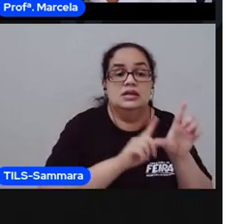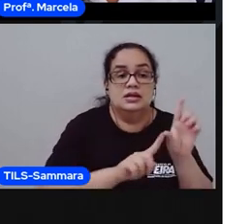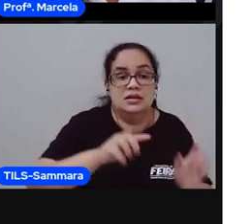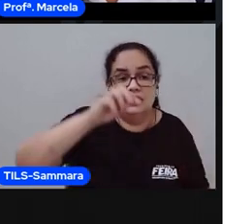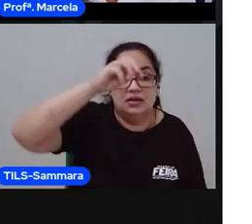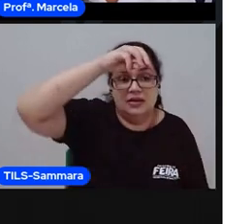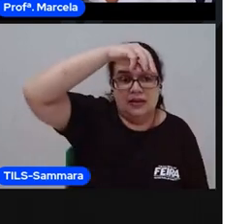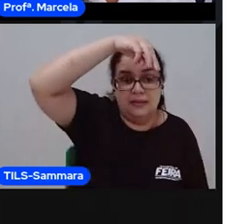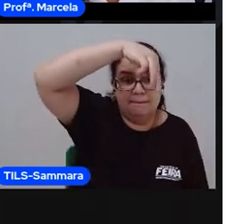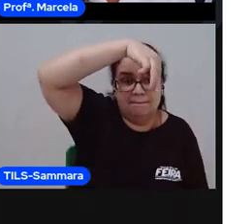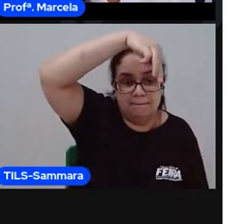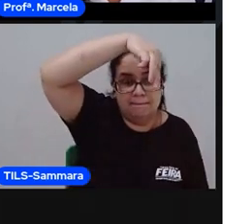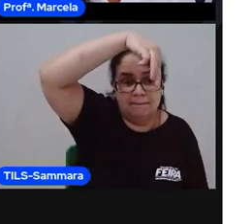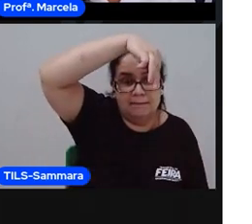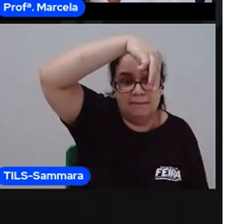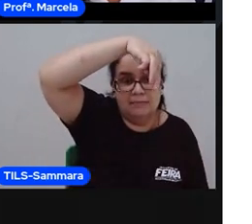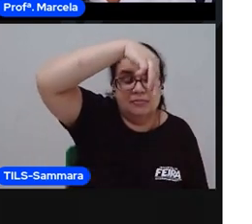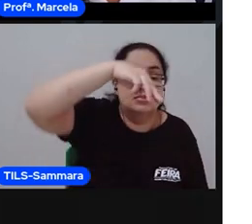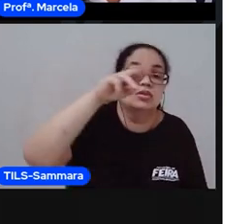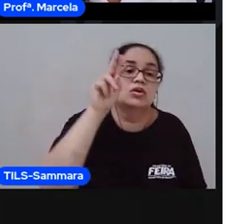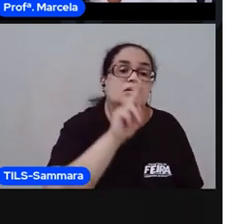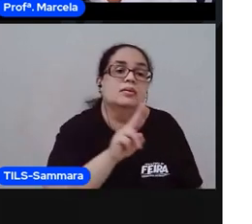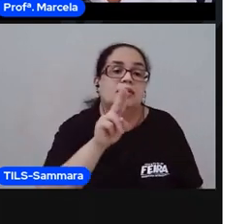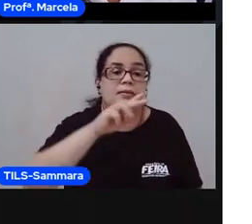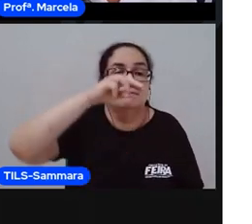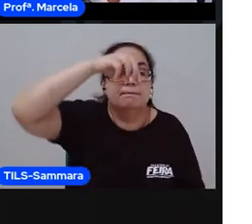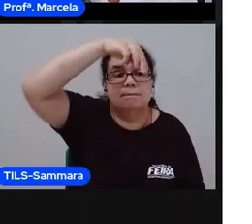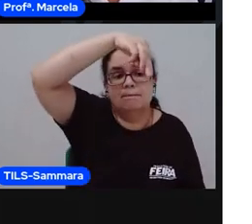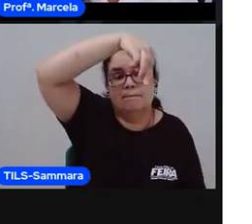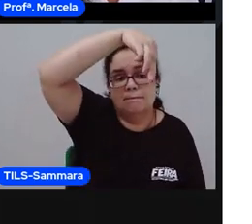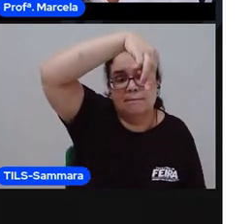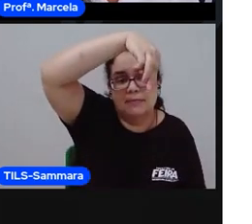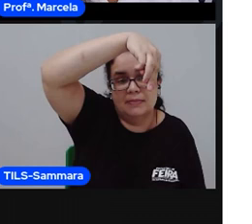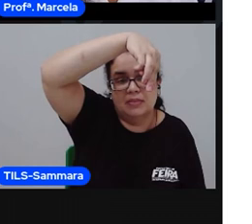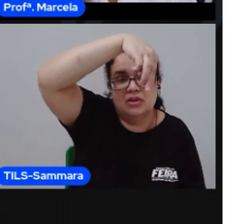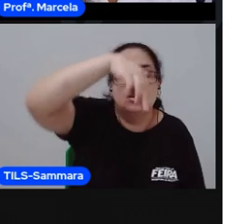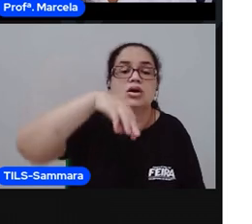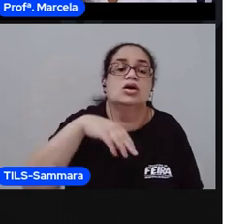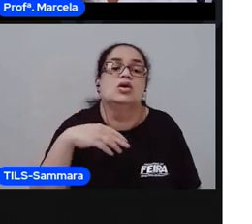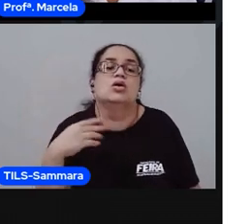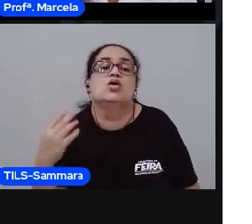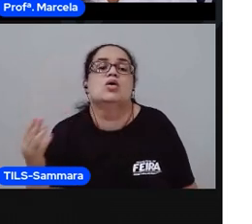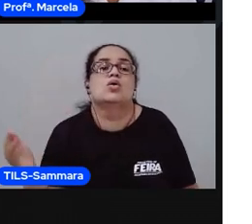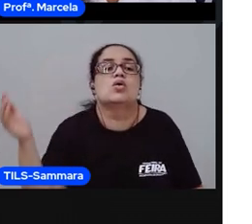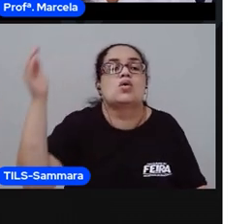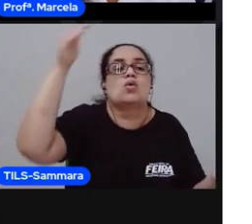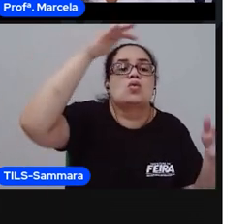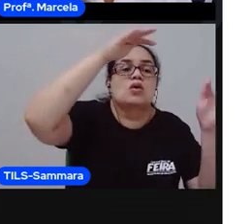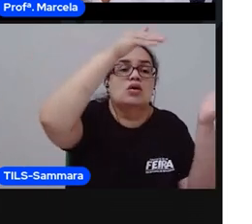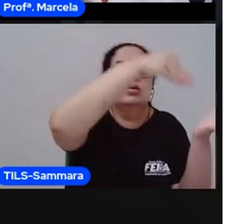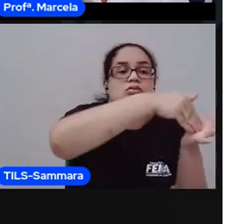me, né? A gente está ao som do me. E qual é a última letra?